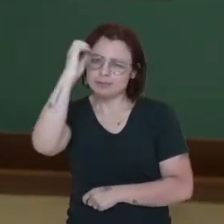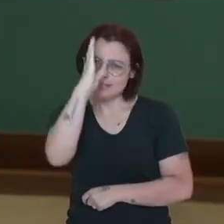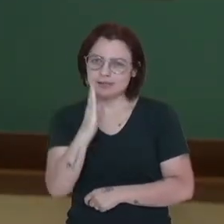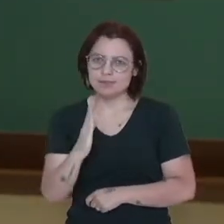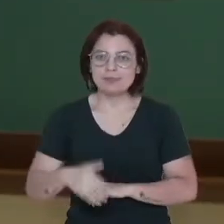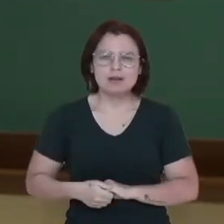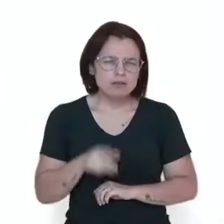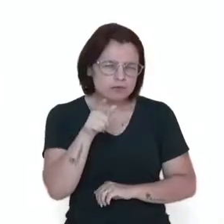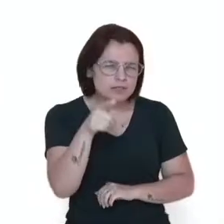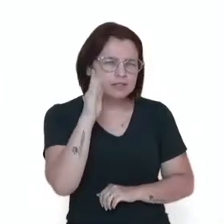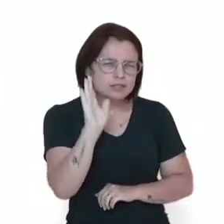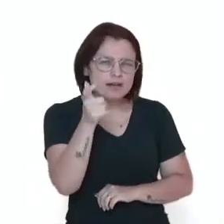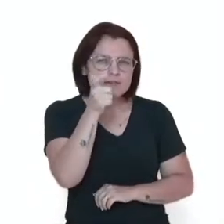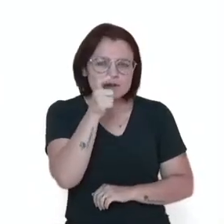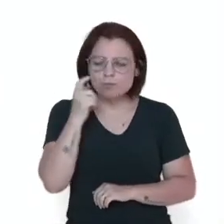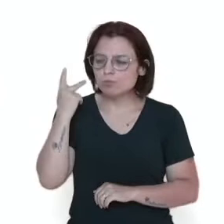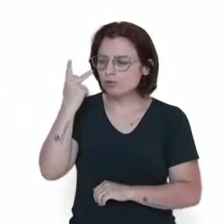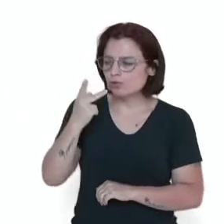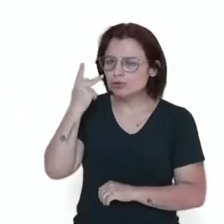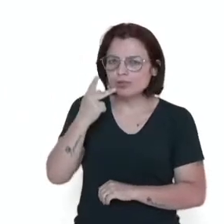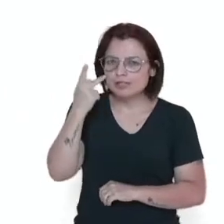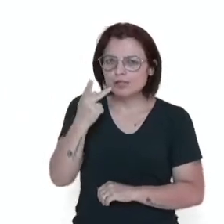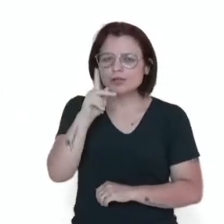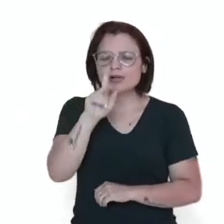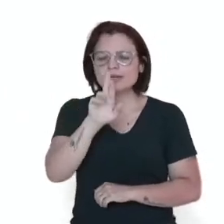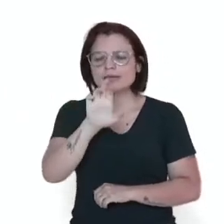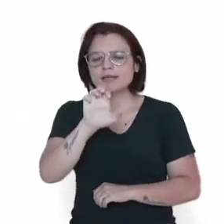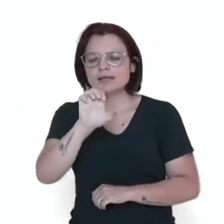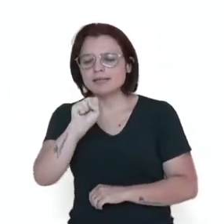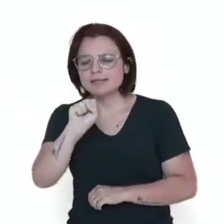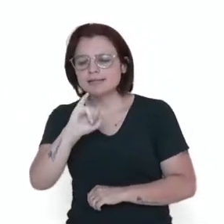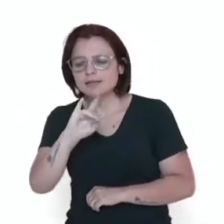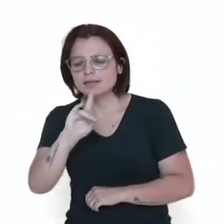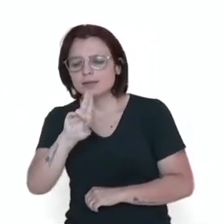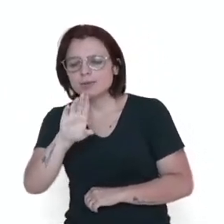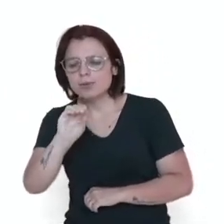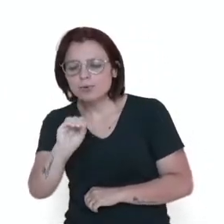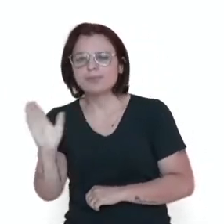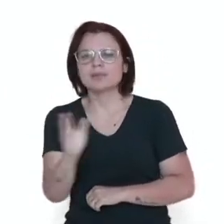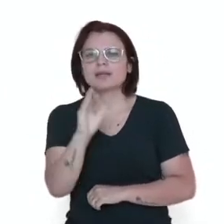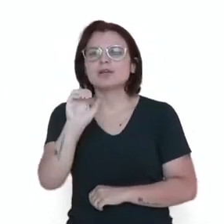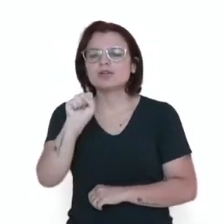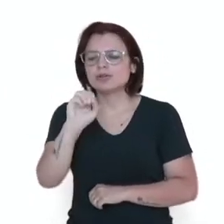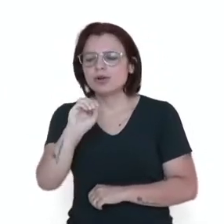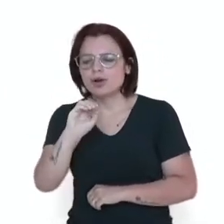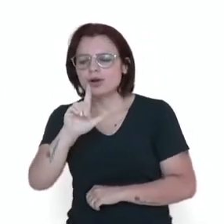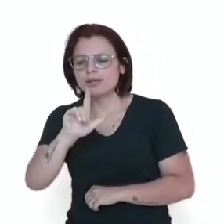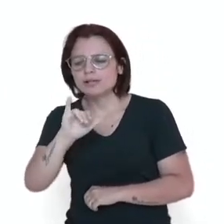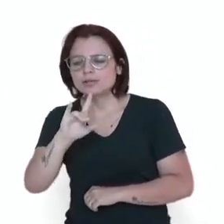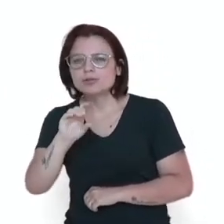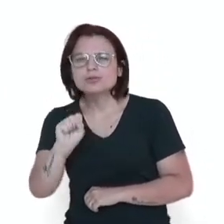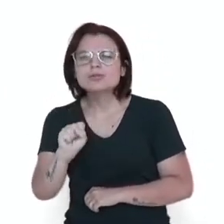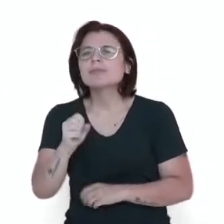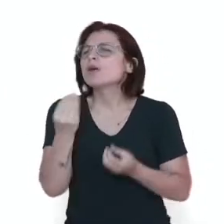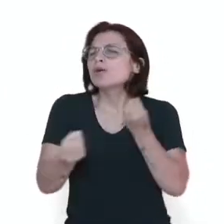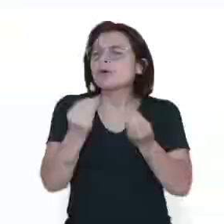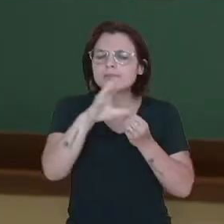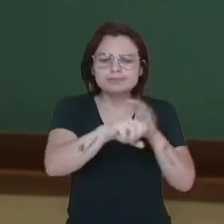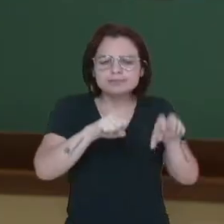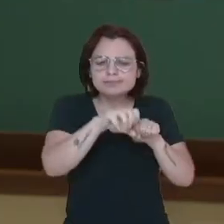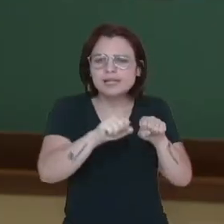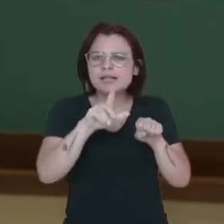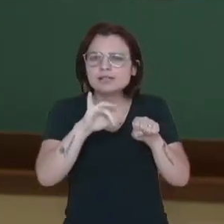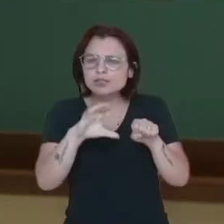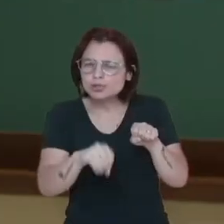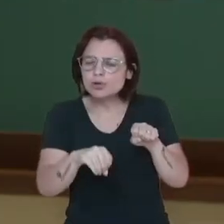você já ouviu falar em política nacional de resíduos sólidos? Como é a coleta e o destino do lixo produzido? E será que é a grande desperdício de